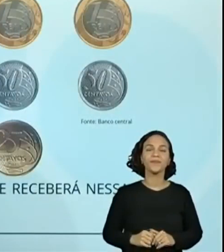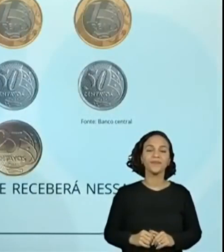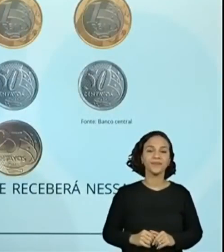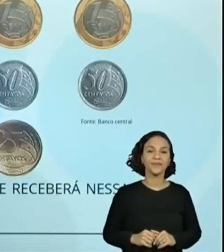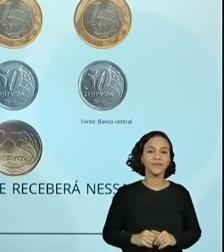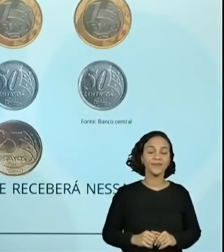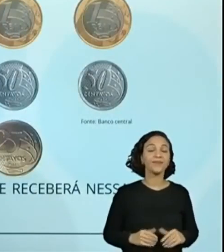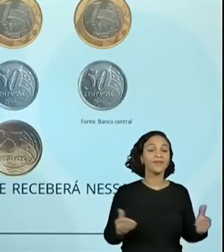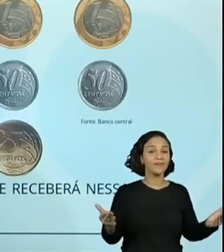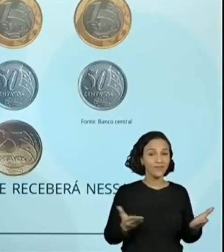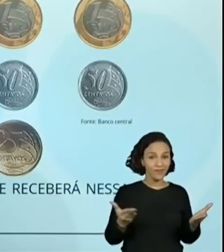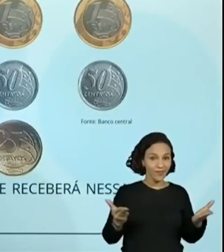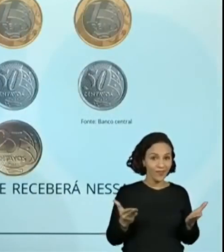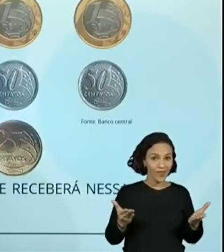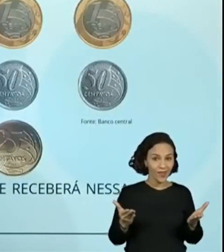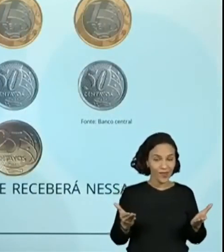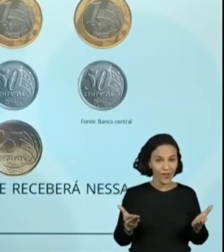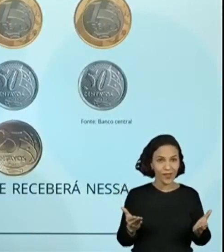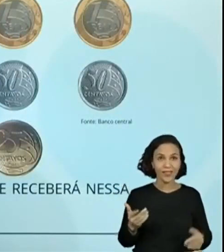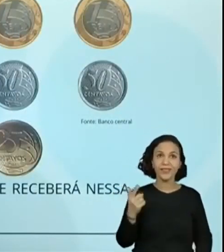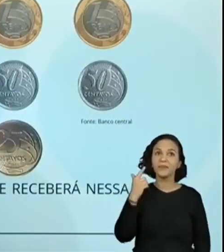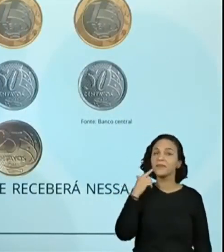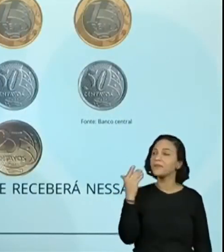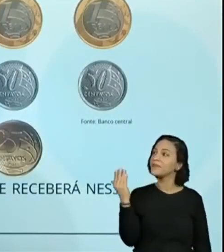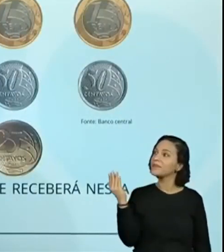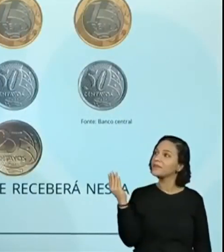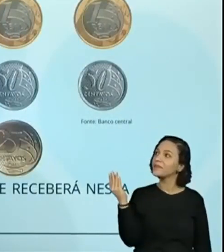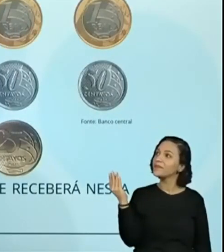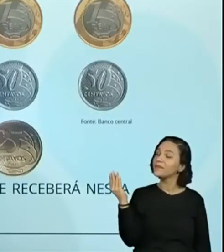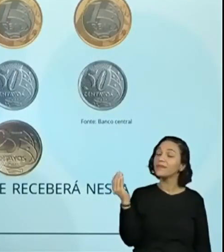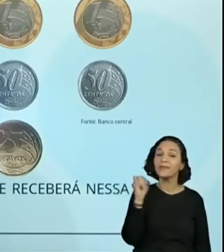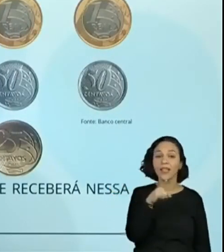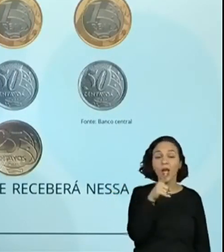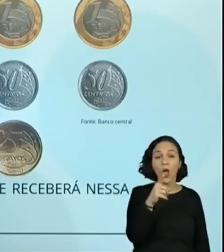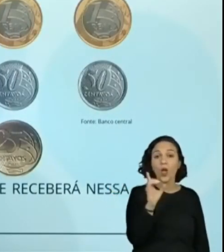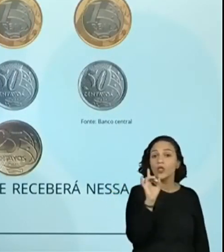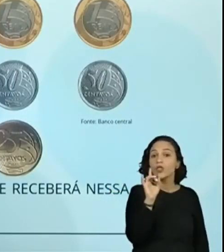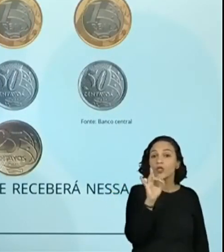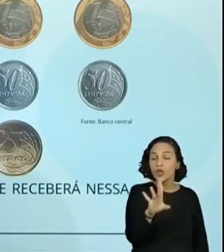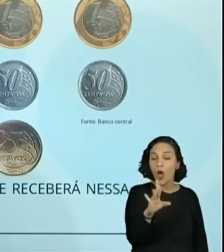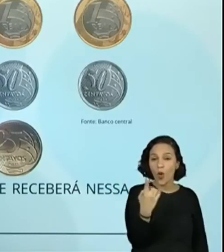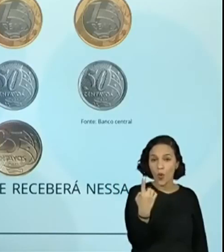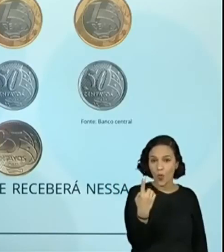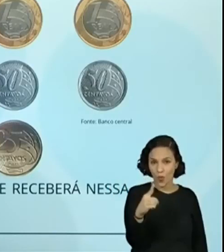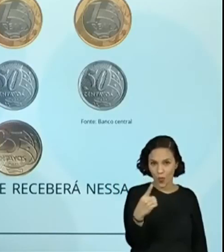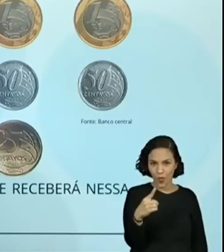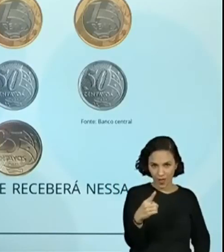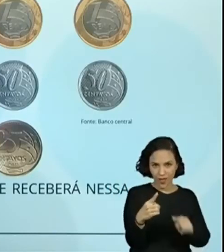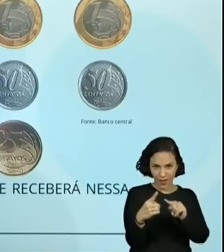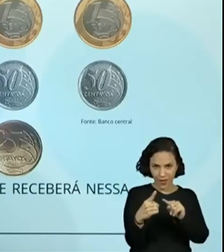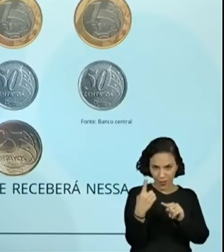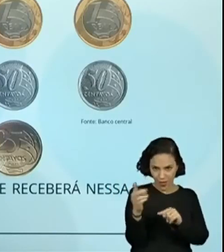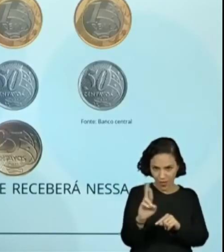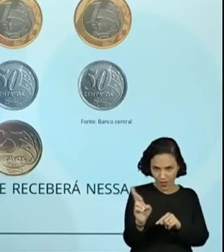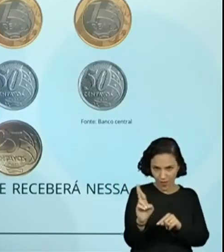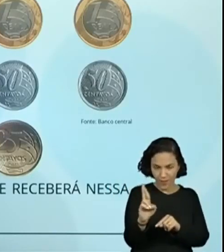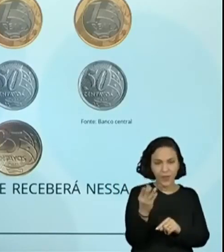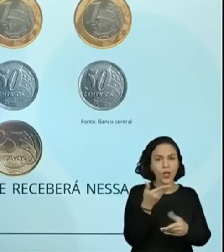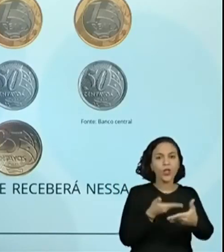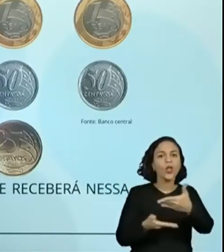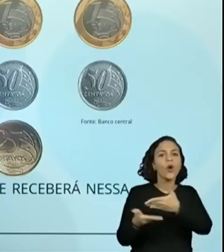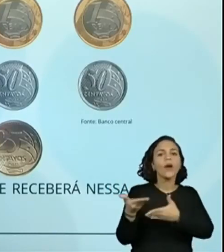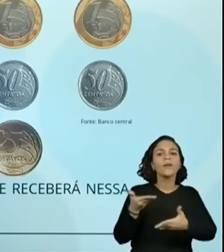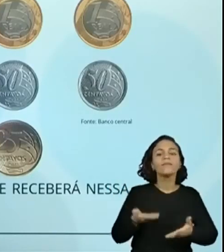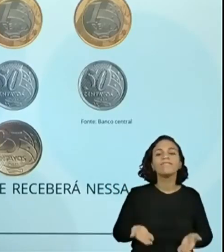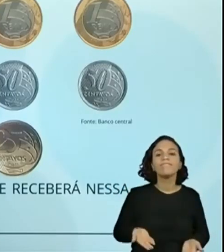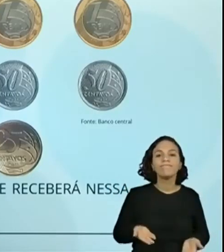Quantas cédulas de dois reais vocês vão conseguir só trocando as moedas de um real? Vamos só pensar nas moedas de um real. tá